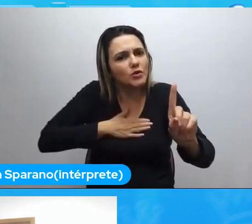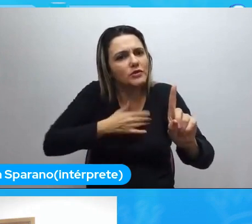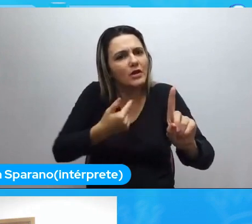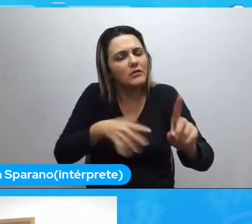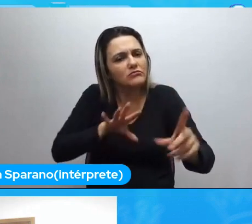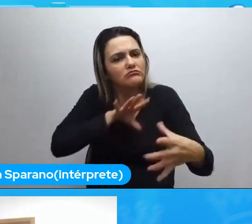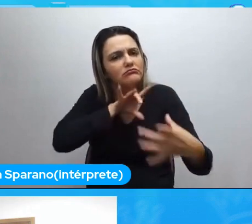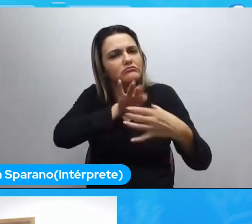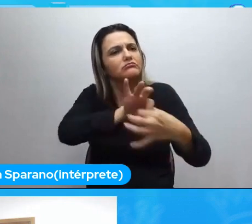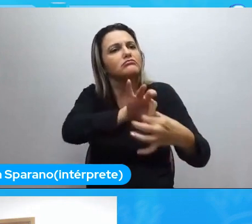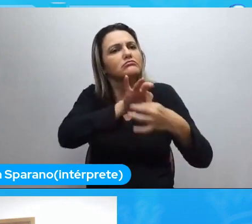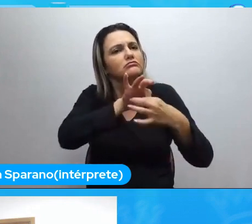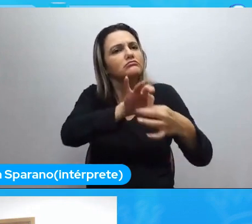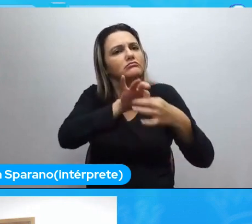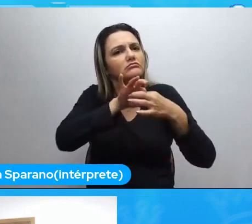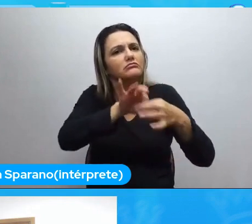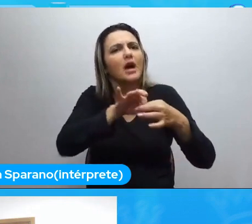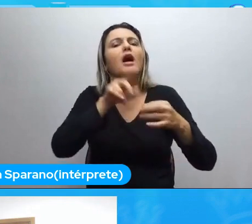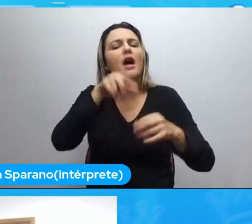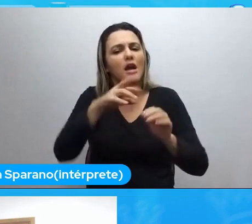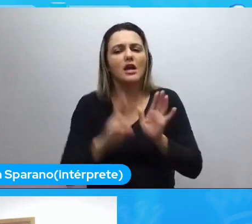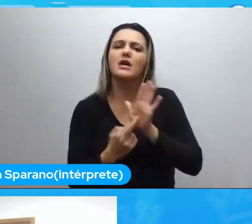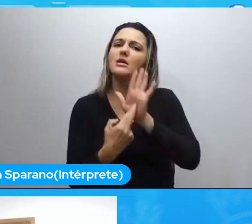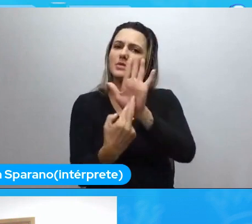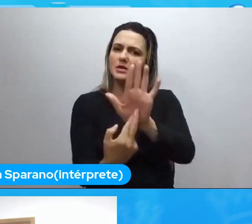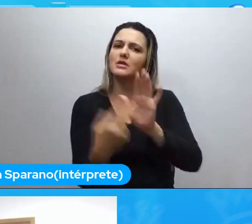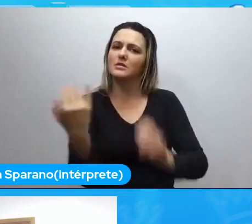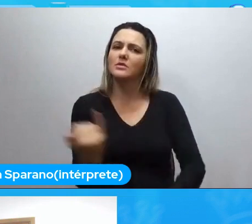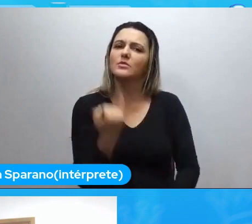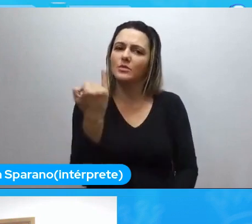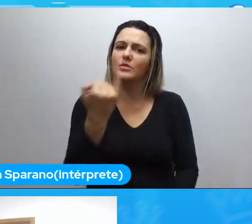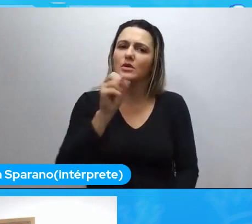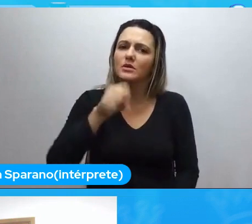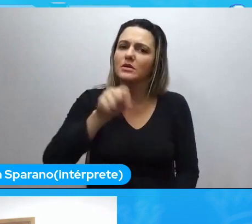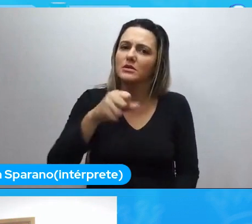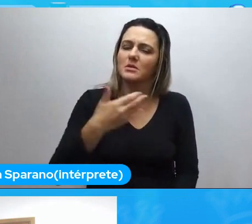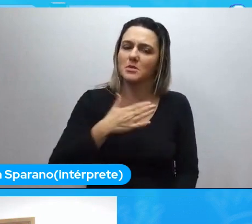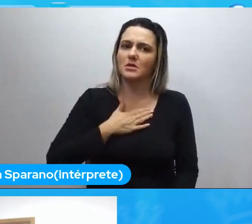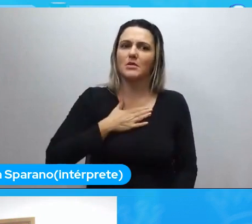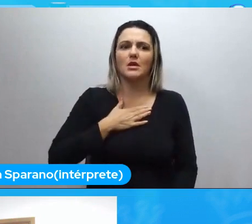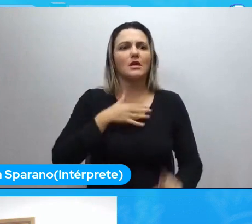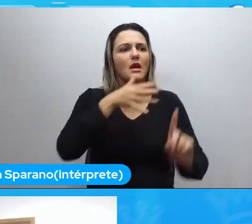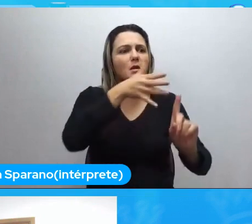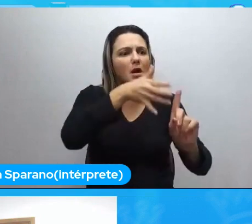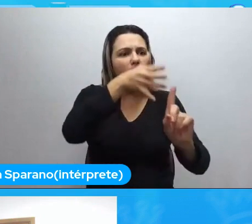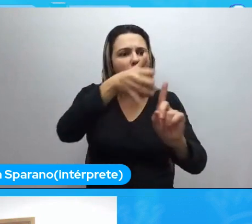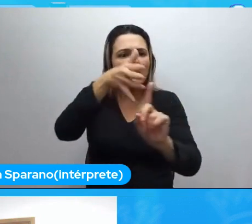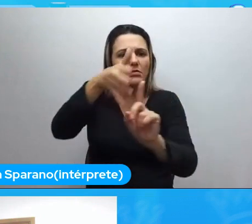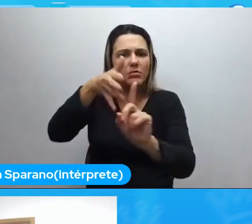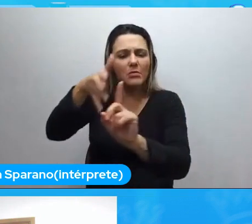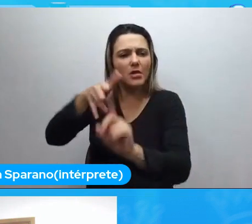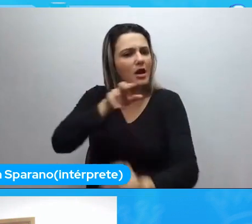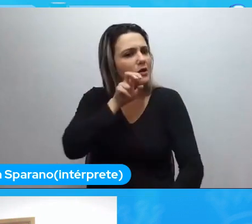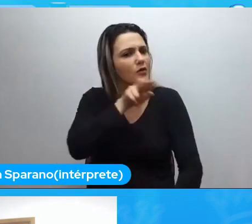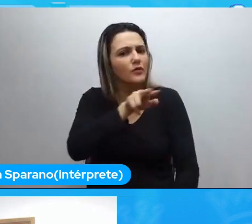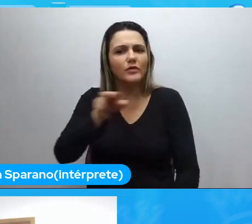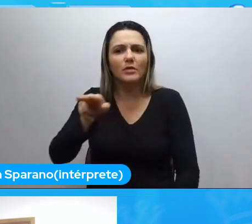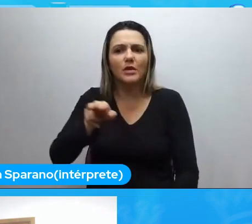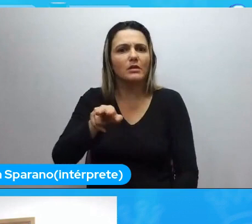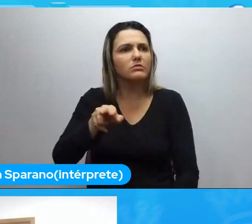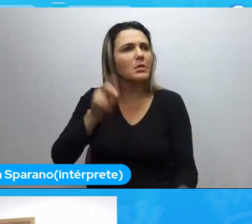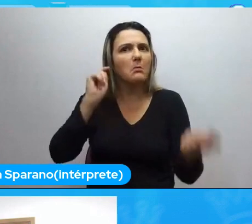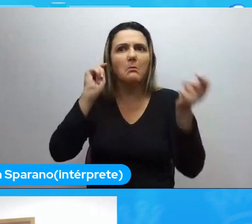máxima de... Representatividade importa. Importa sim. Importou super para mim. E quando eu vi tudo aquilo ali, foi aquele virar a chave, assim, de...